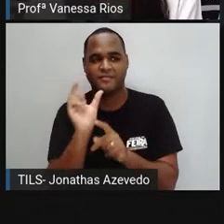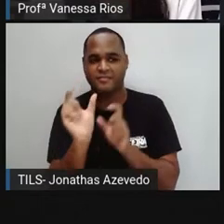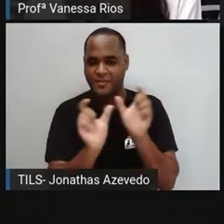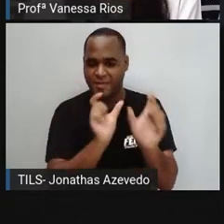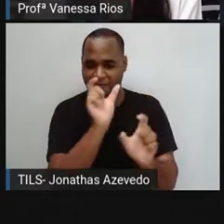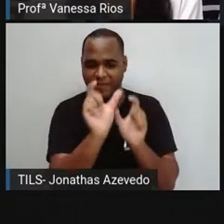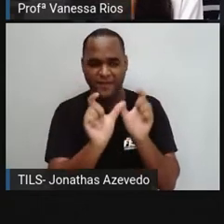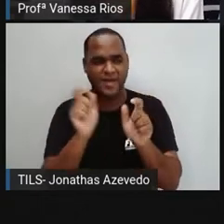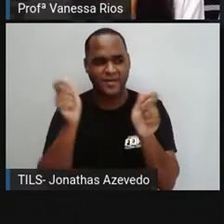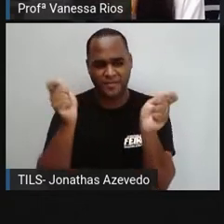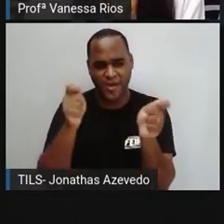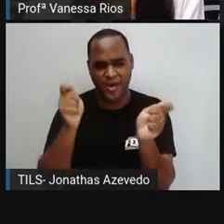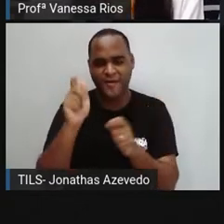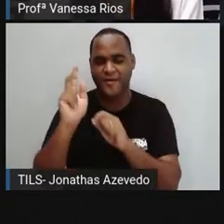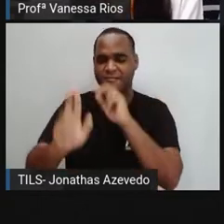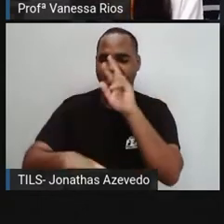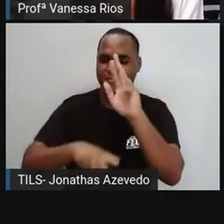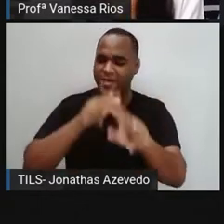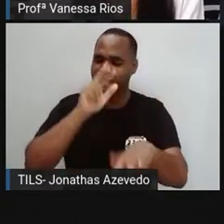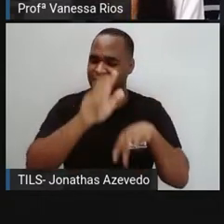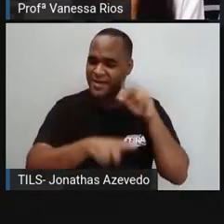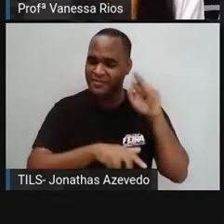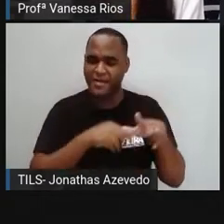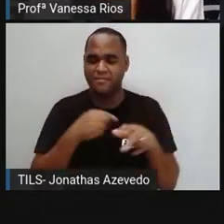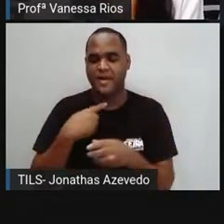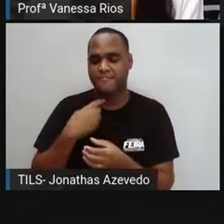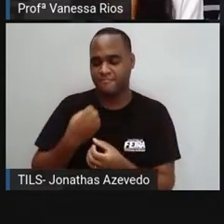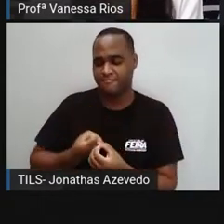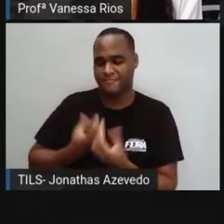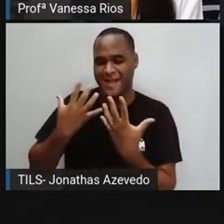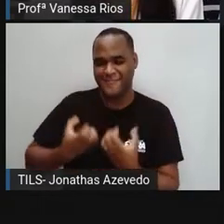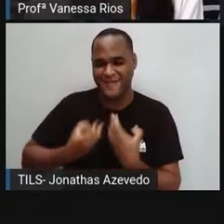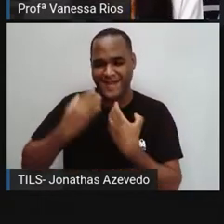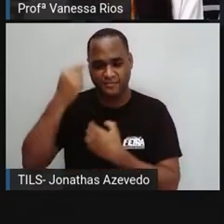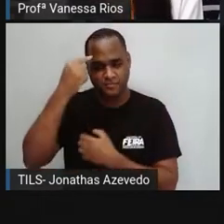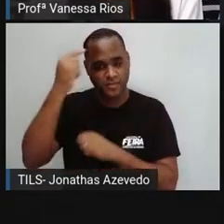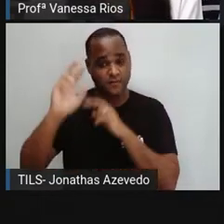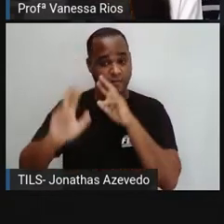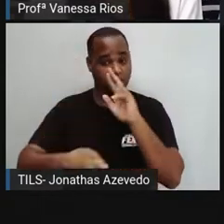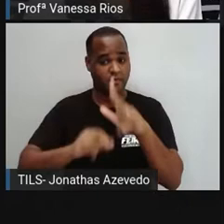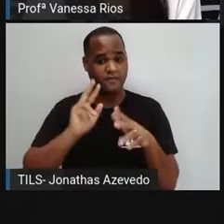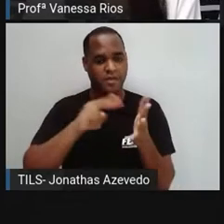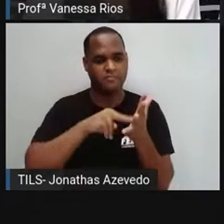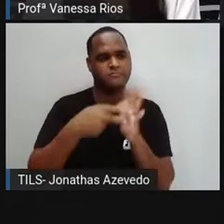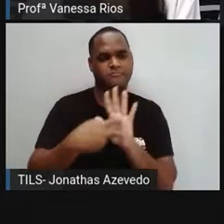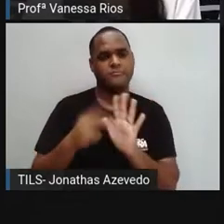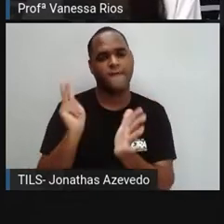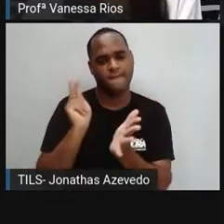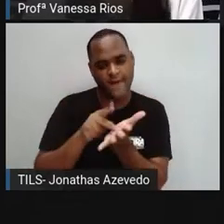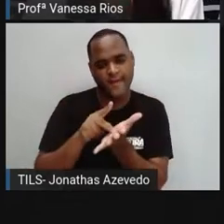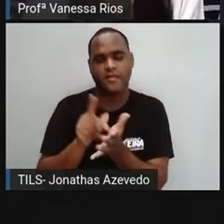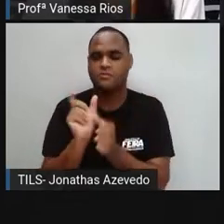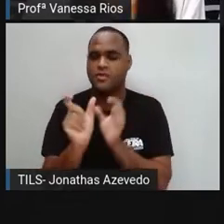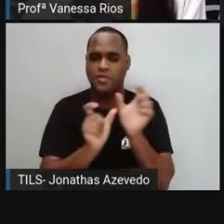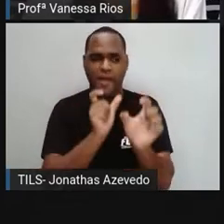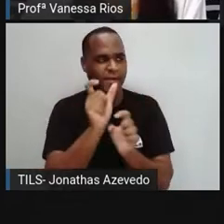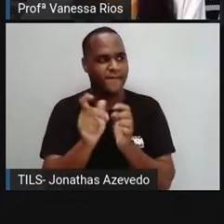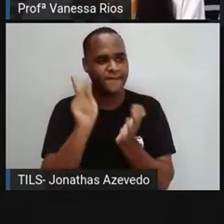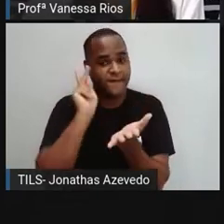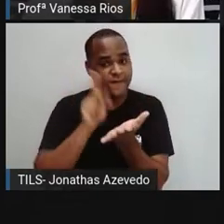variar e podem expressar ideias diferentes dos seus significados reais, dos seus